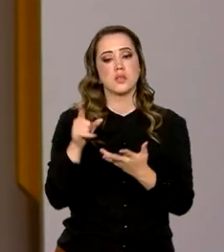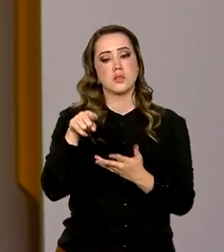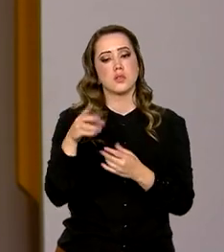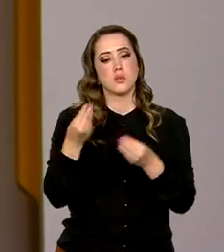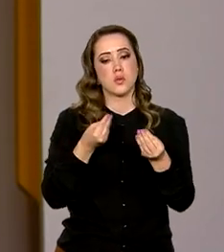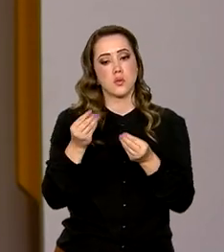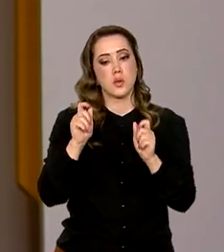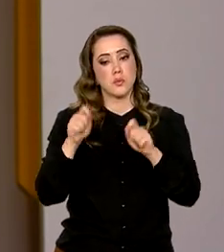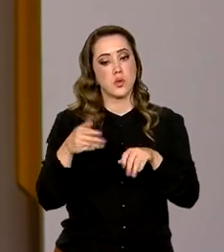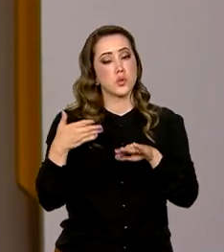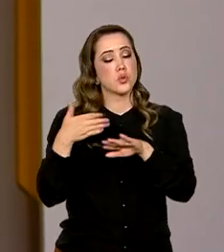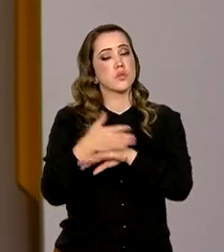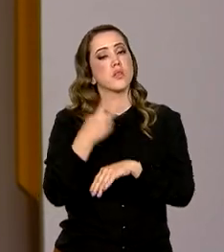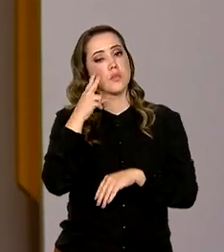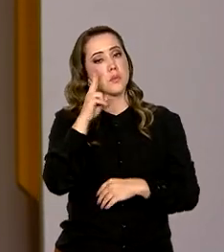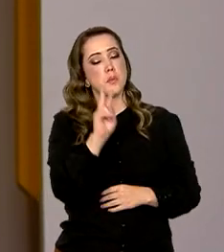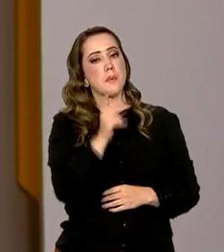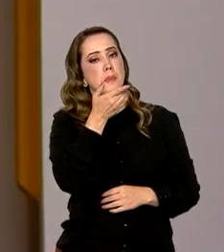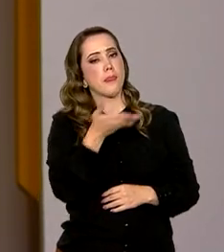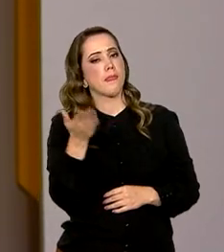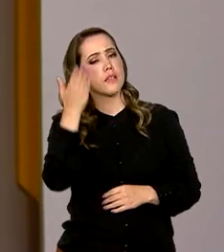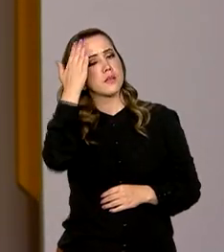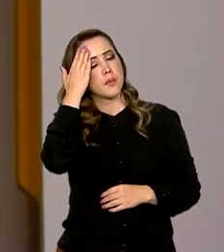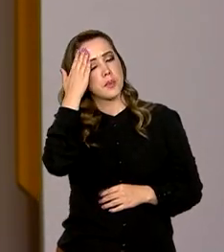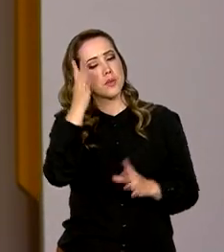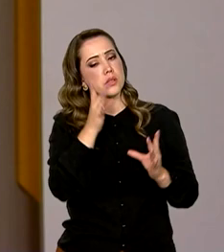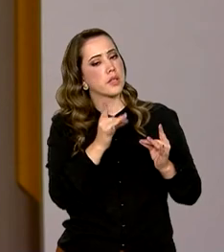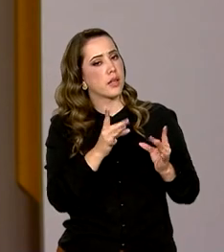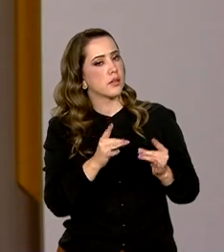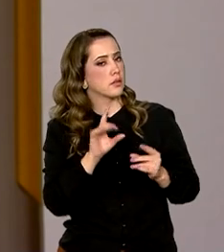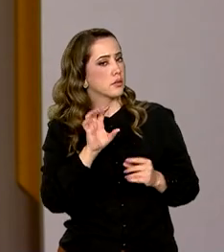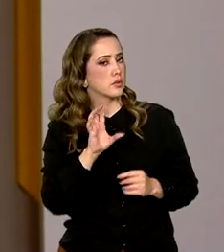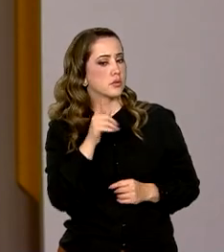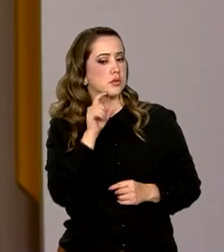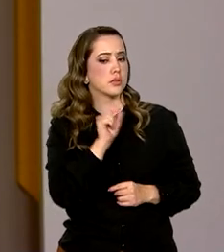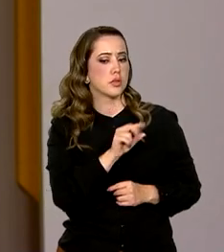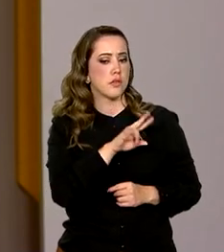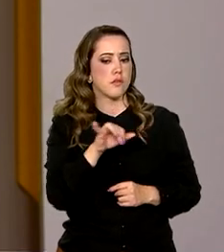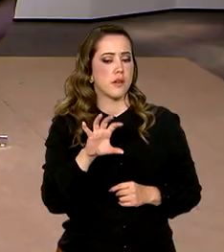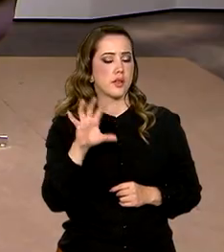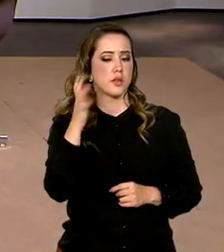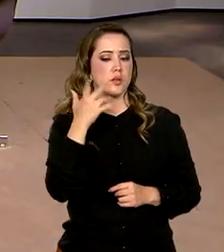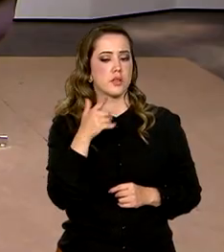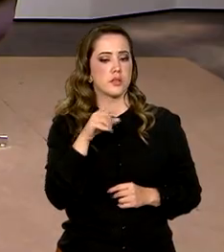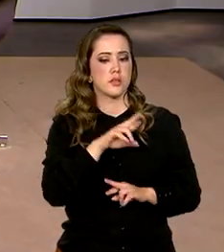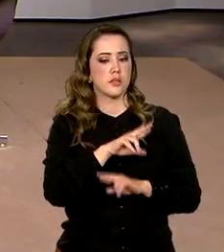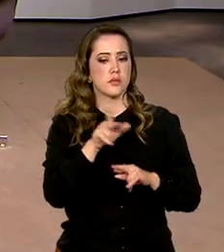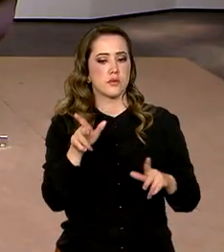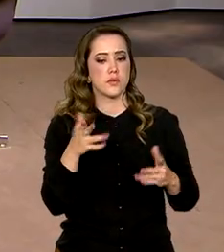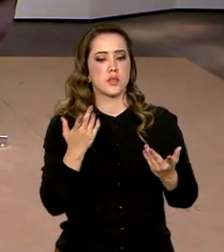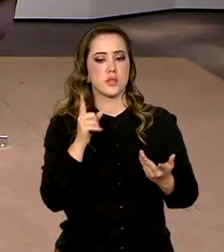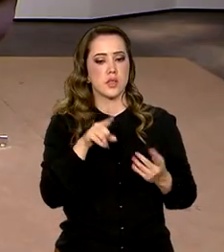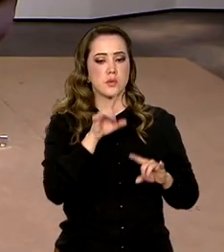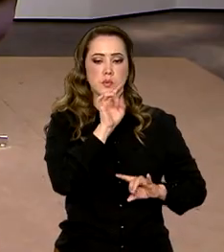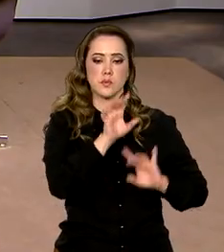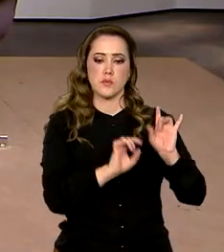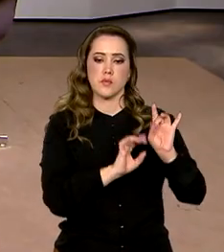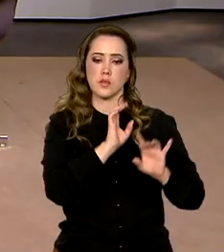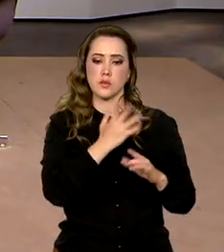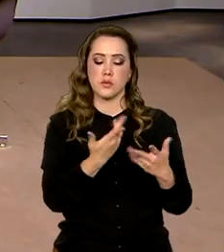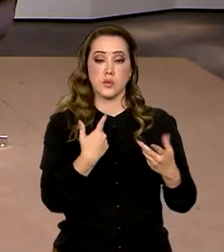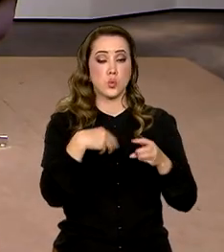como é que ela pode fazer para ficar por dentro do que vai acontecer de diferente, de especial,